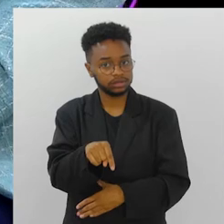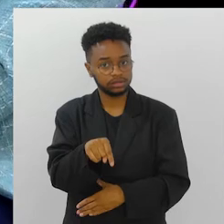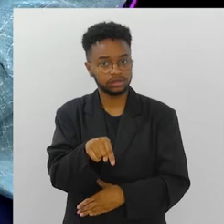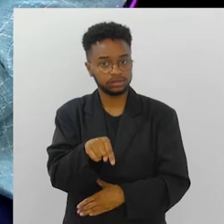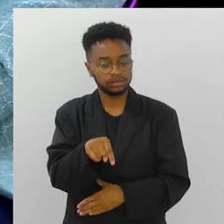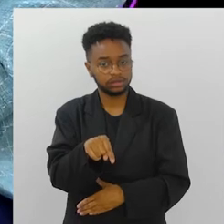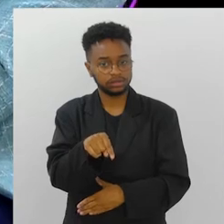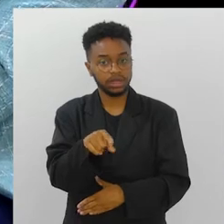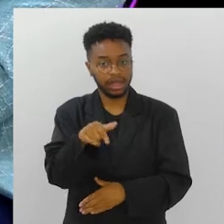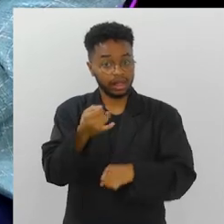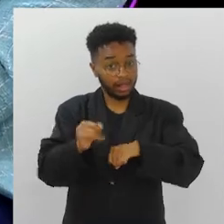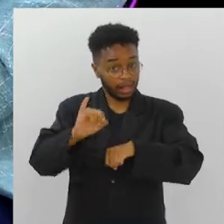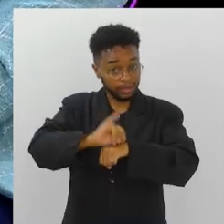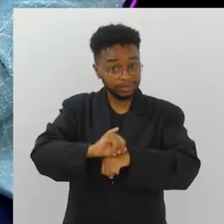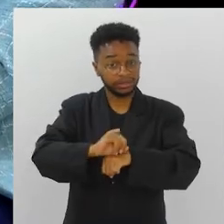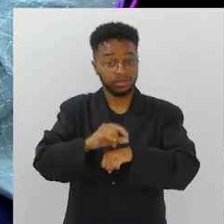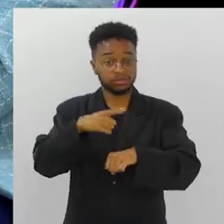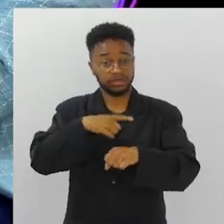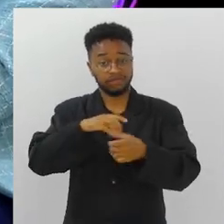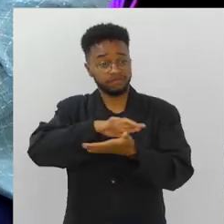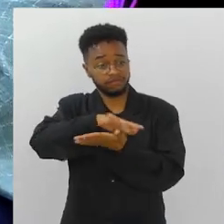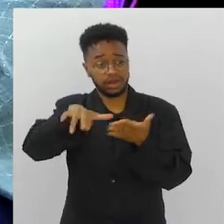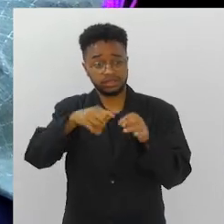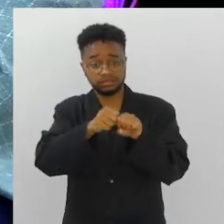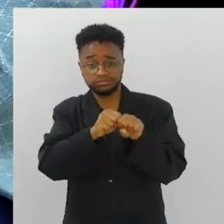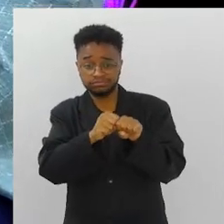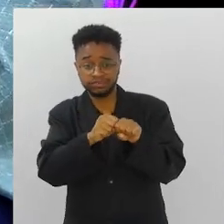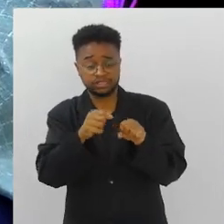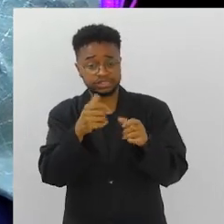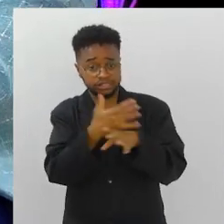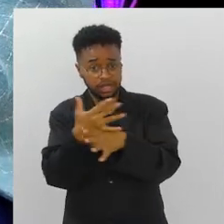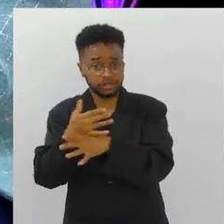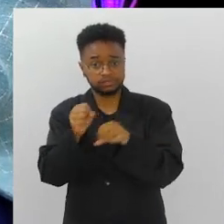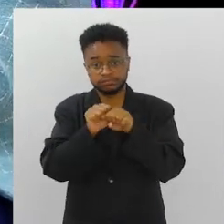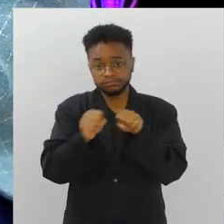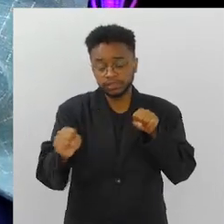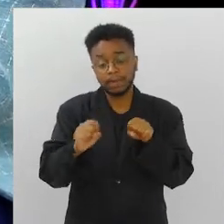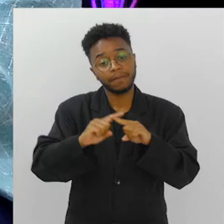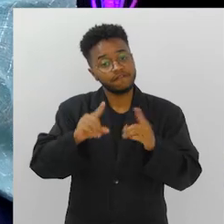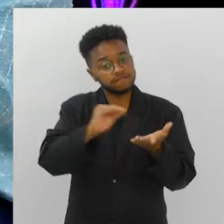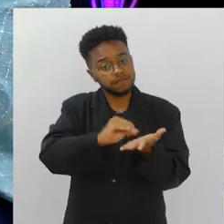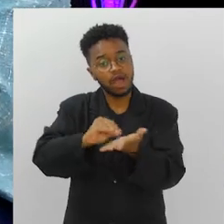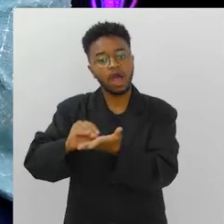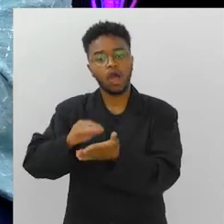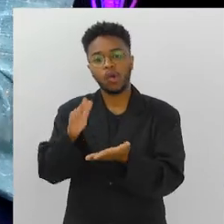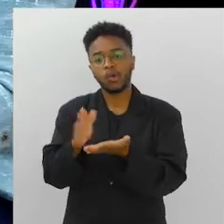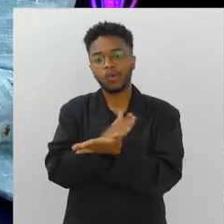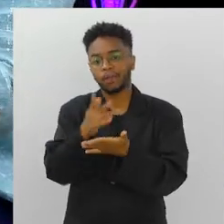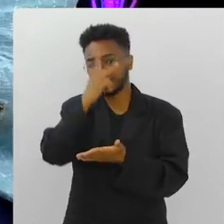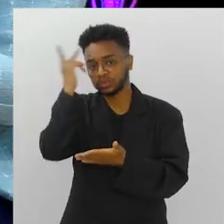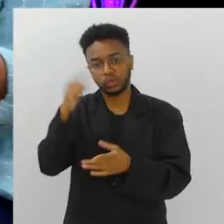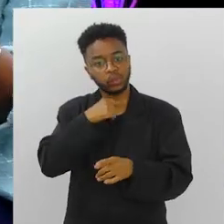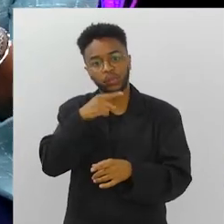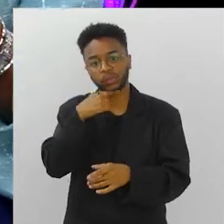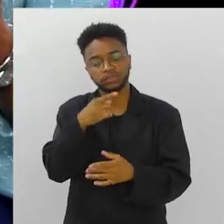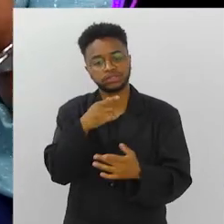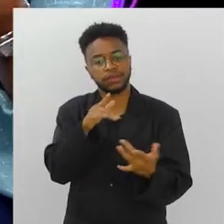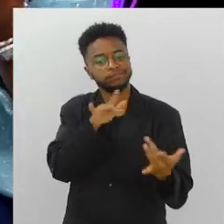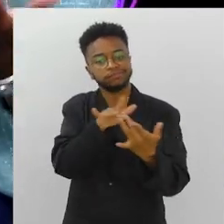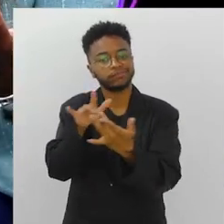que é uma metrópole grande, ainda não há acesso para alunos